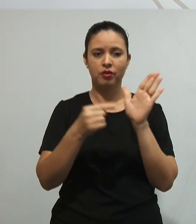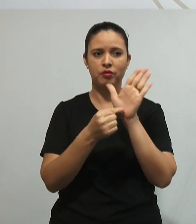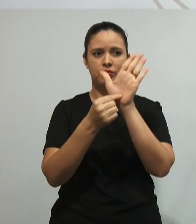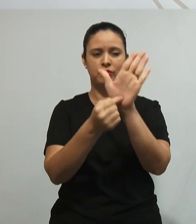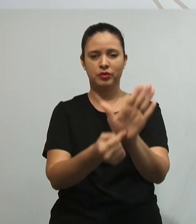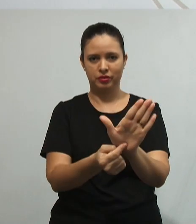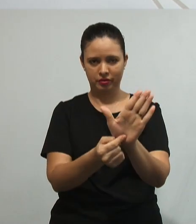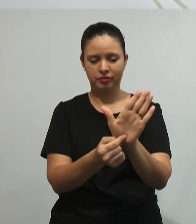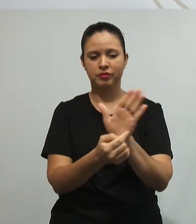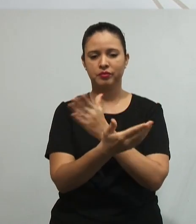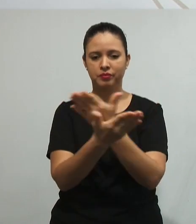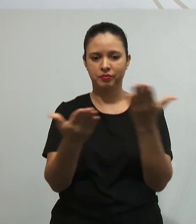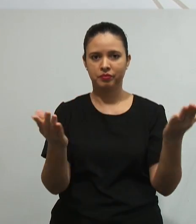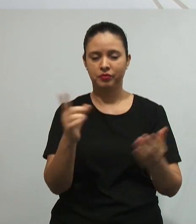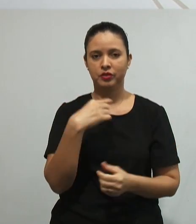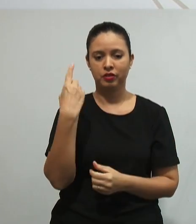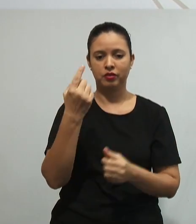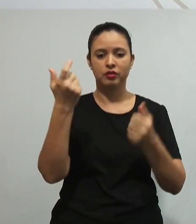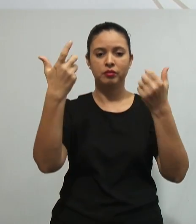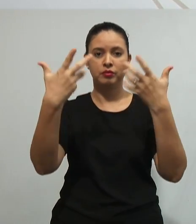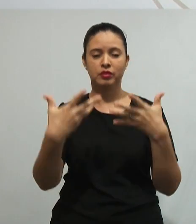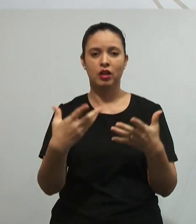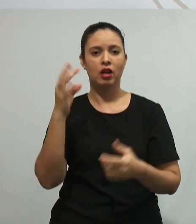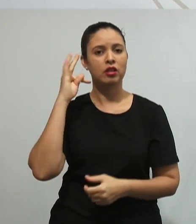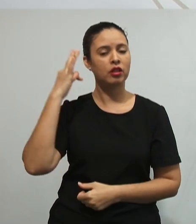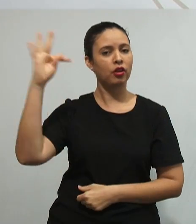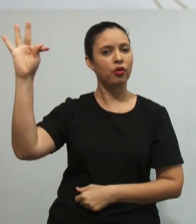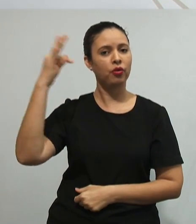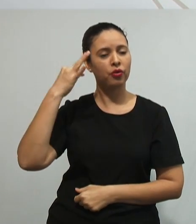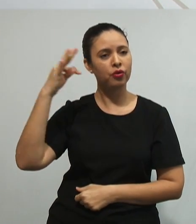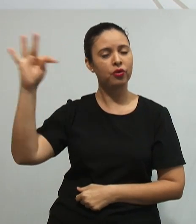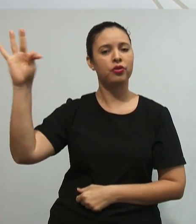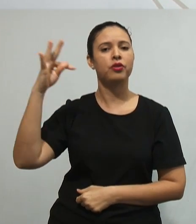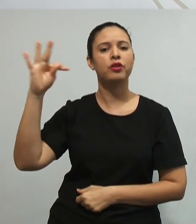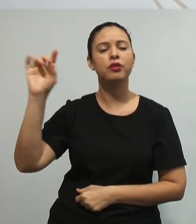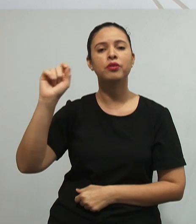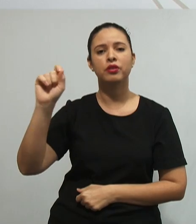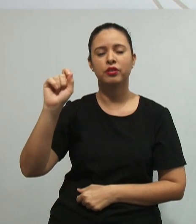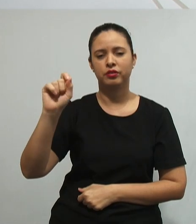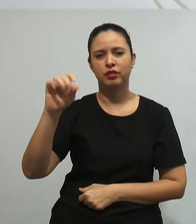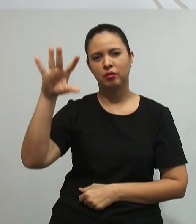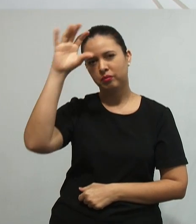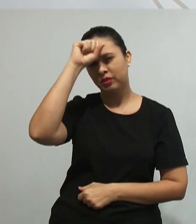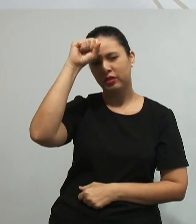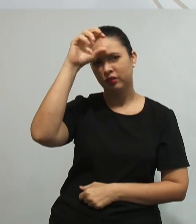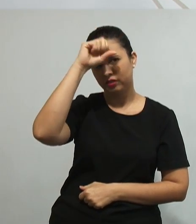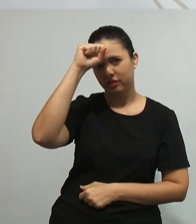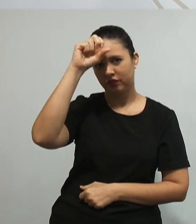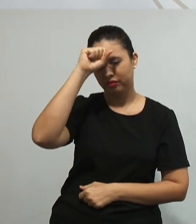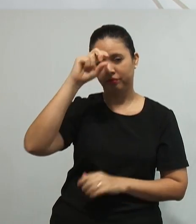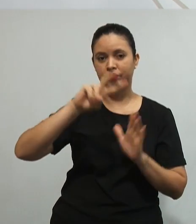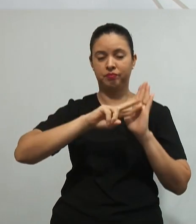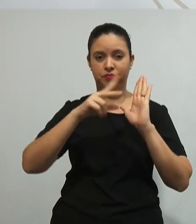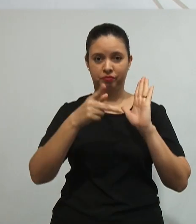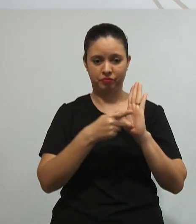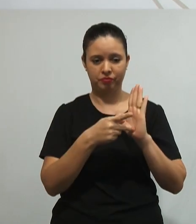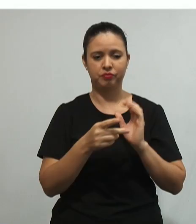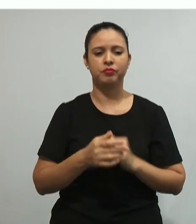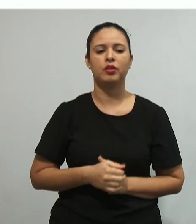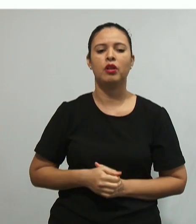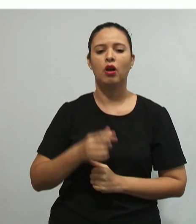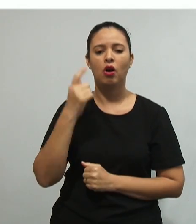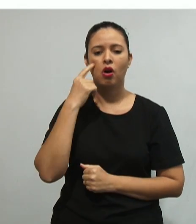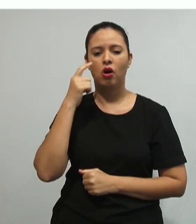construtivismo, nós vamos falar um pouquinho sobre a teoria da aprendizagem significativa formulada por Ausbell. O que é isso?